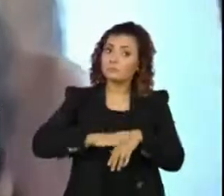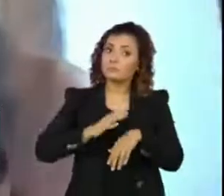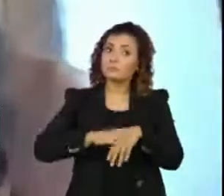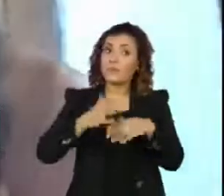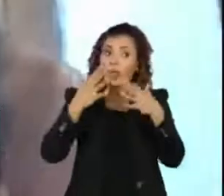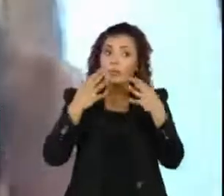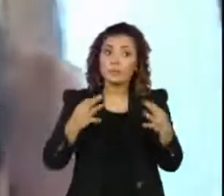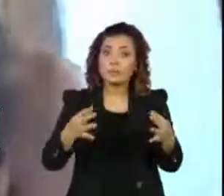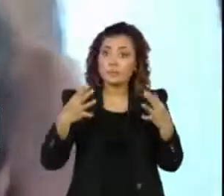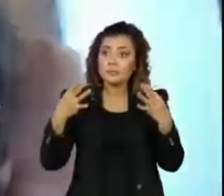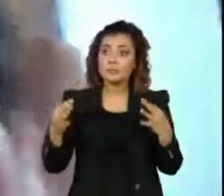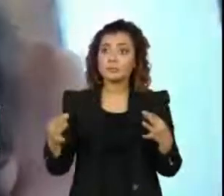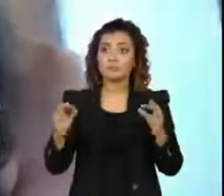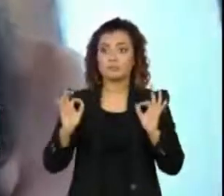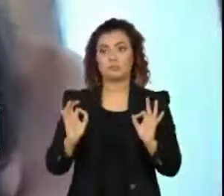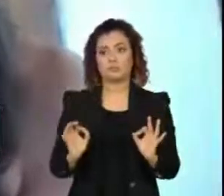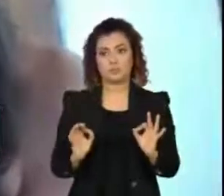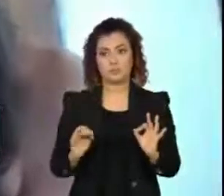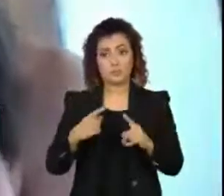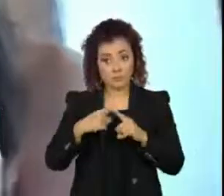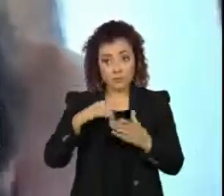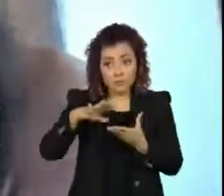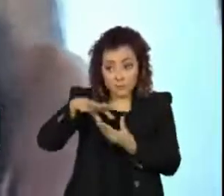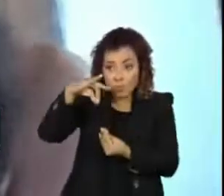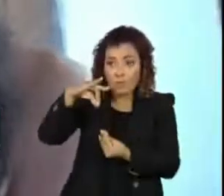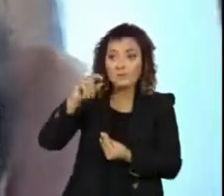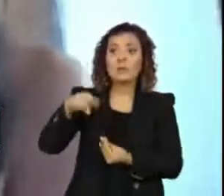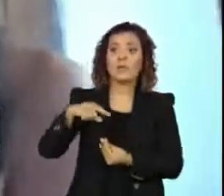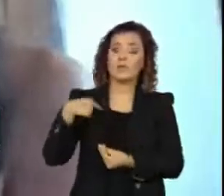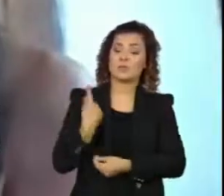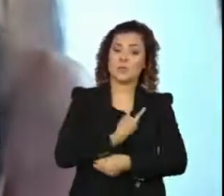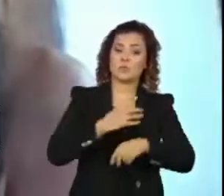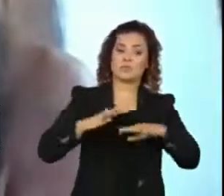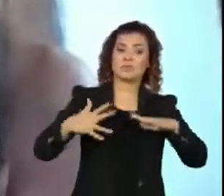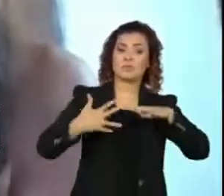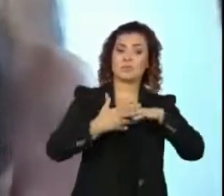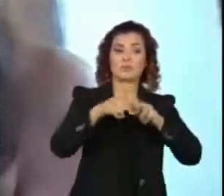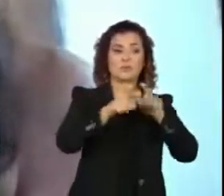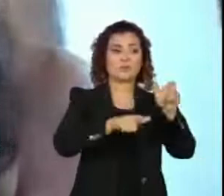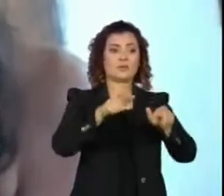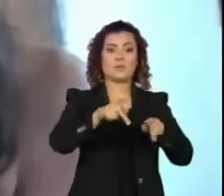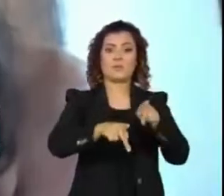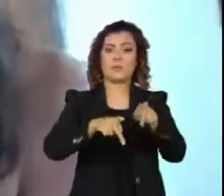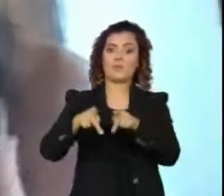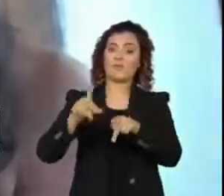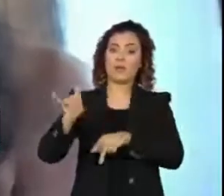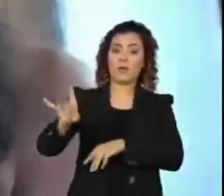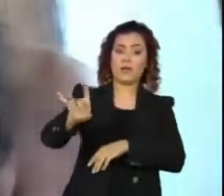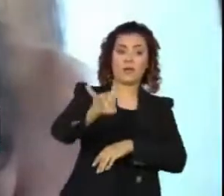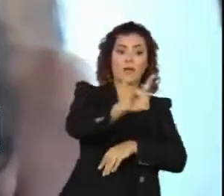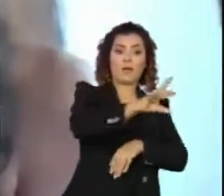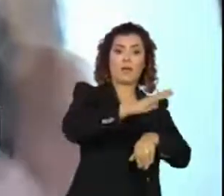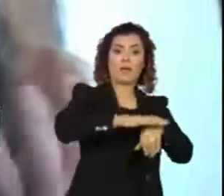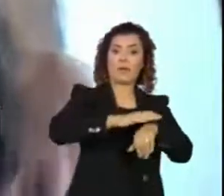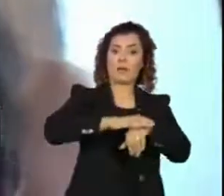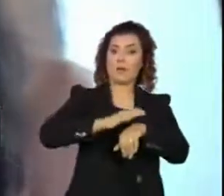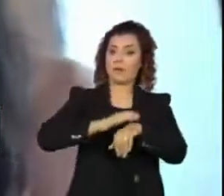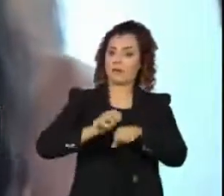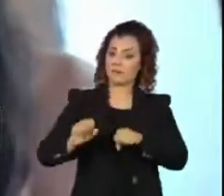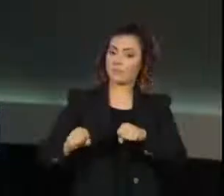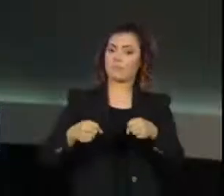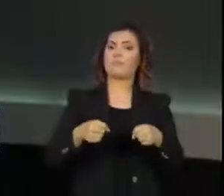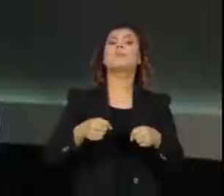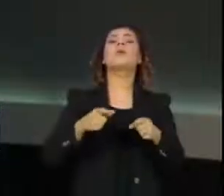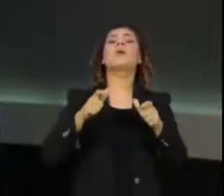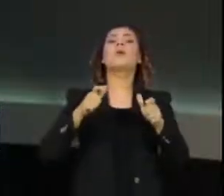ficar muito alertas, porque a democracia é feita da nossa cidadania, e cada um de nós tem que demonstrar aonde